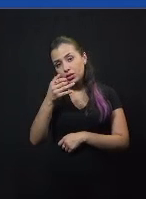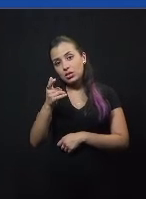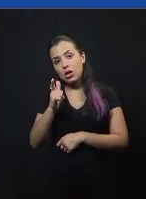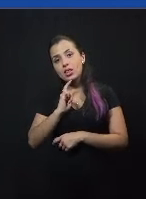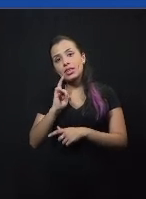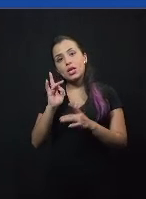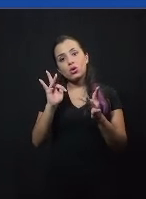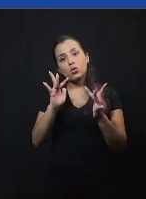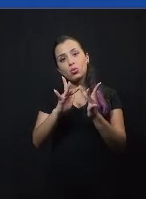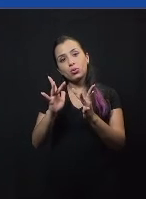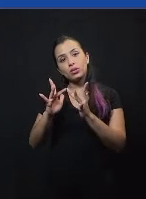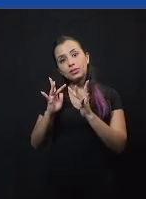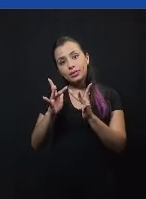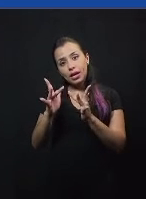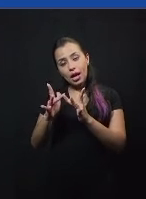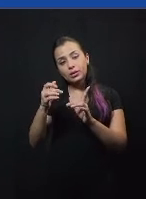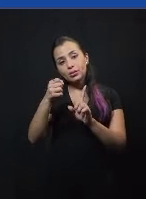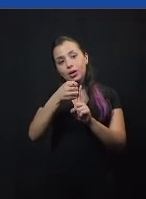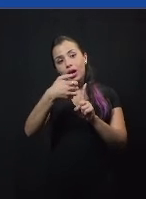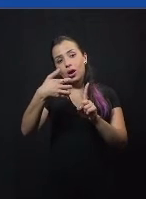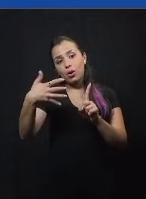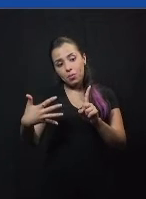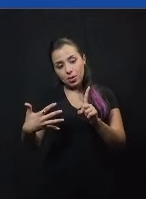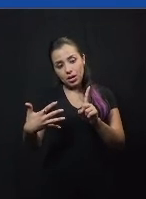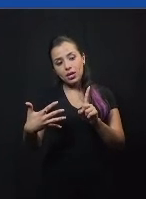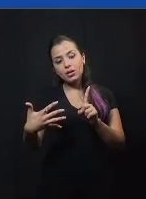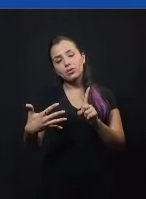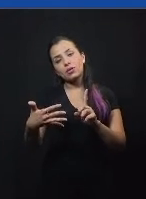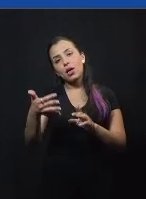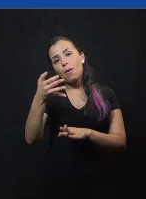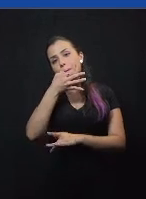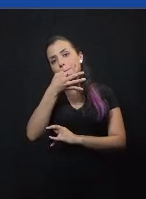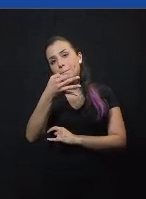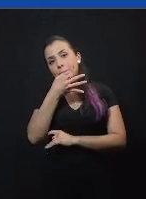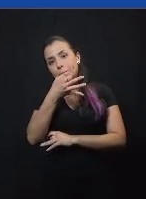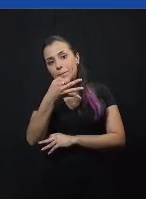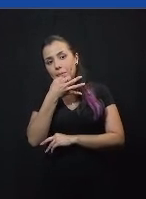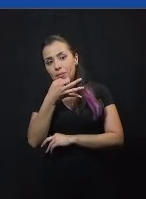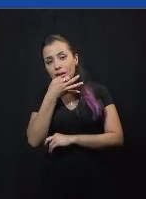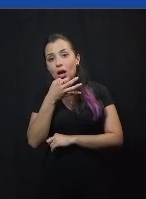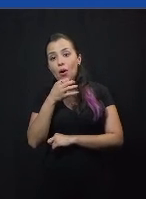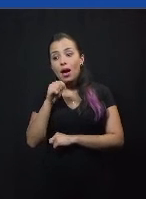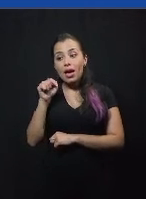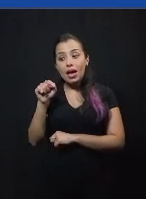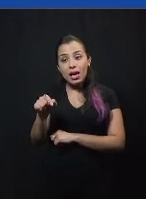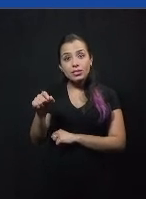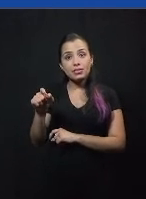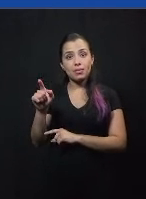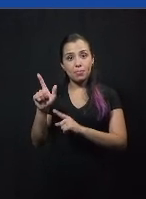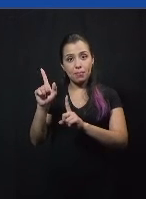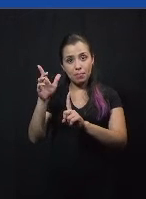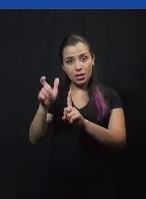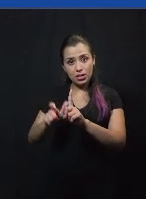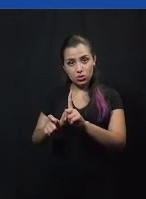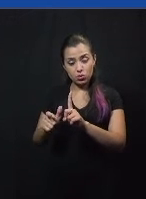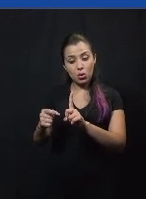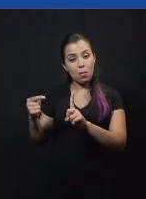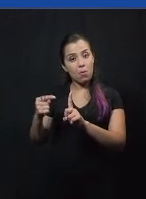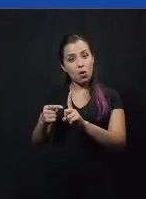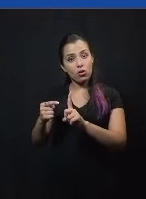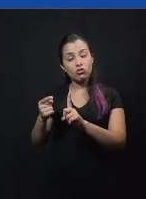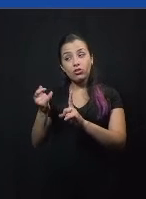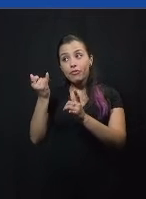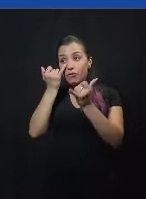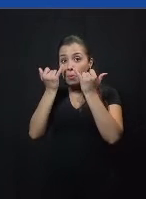e argumentos que são contrários à sua opinião própria, esse indivíduo, ele pode, além de se tornar uma pessoa mais